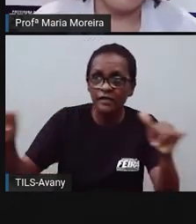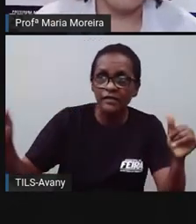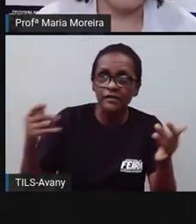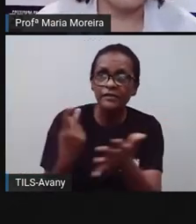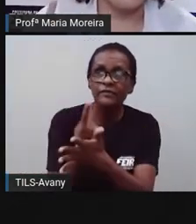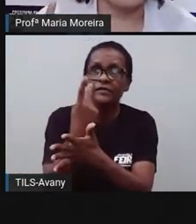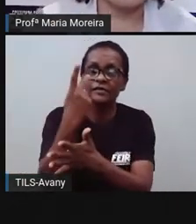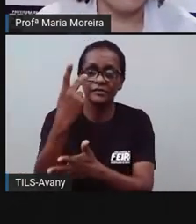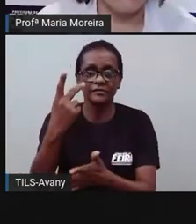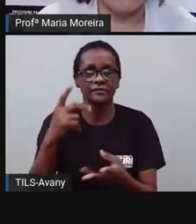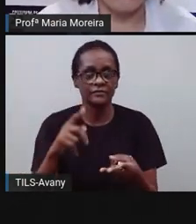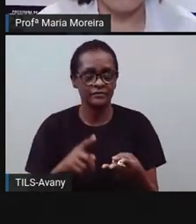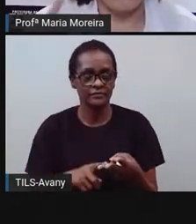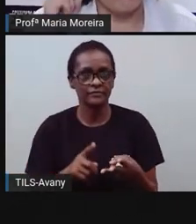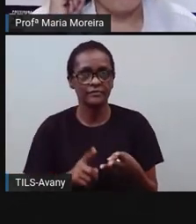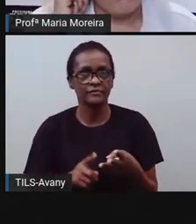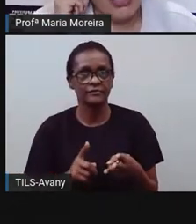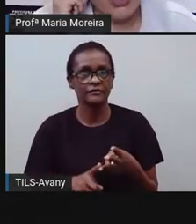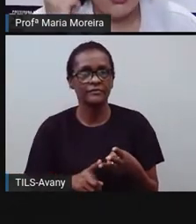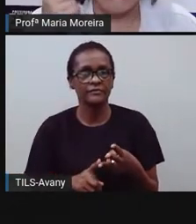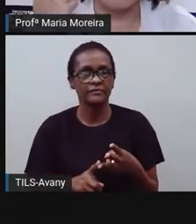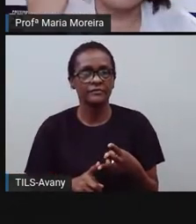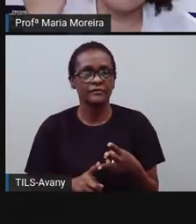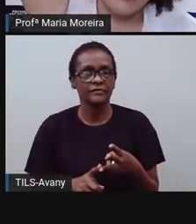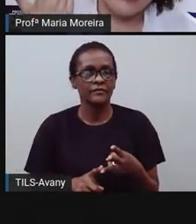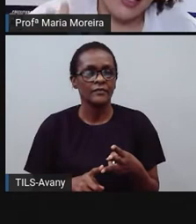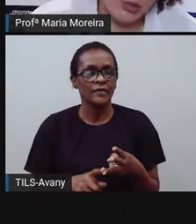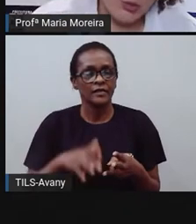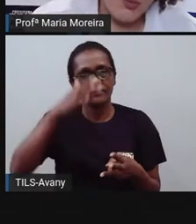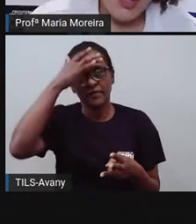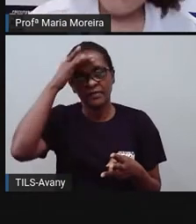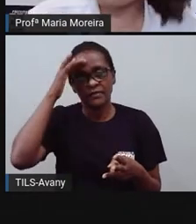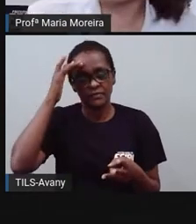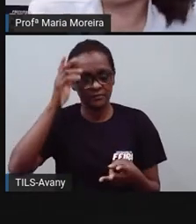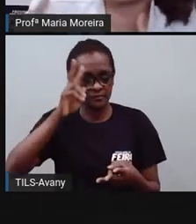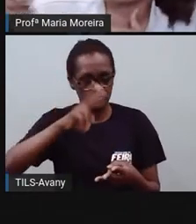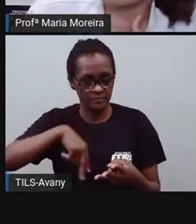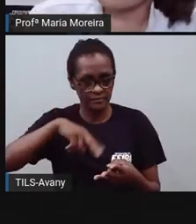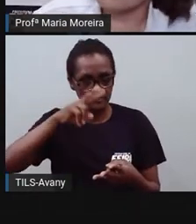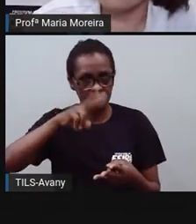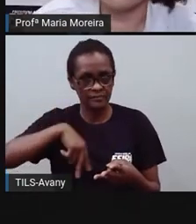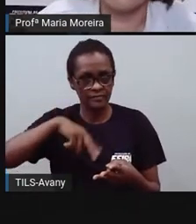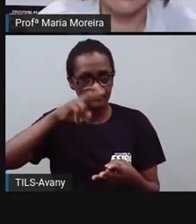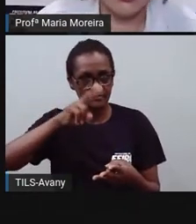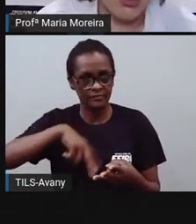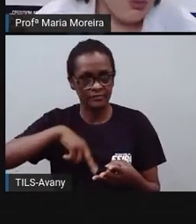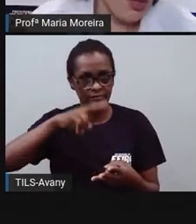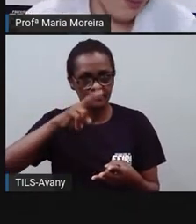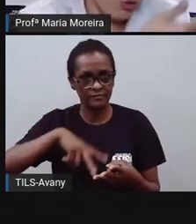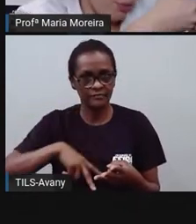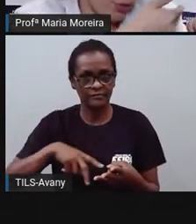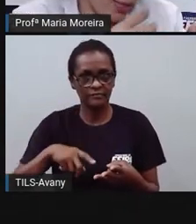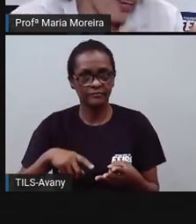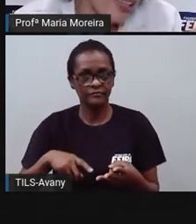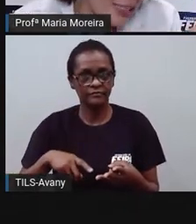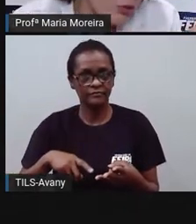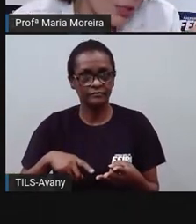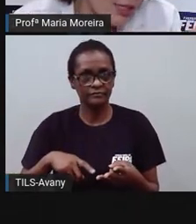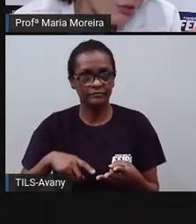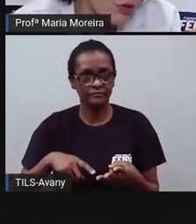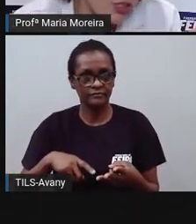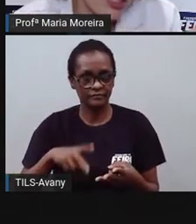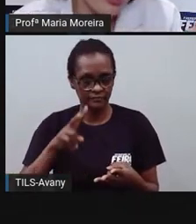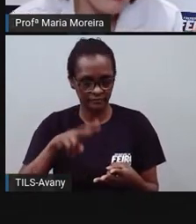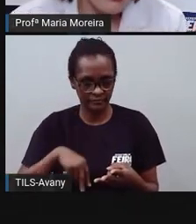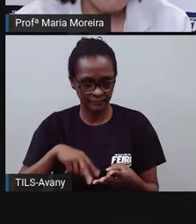ter quem? O leitor, ou o ouvinte, ou o espectador. Por que essas três coisas? O leitor, porque a pessoa pode estar lendo